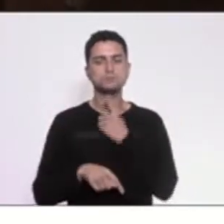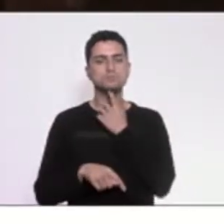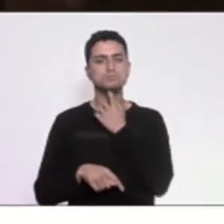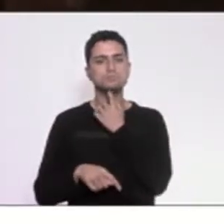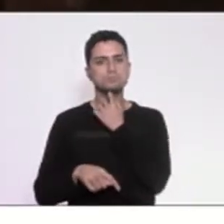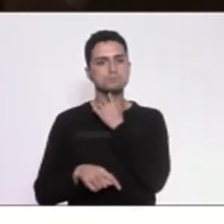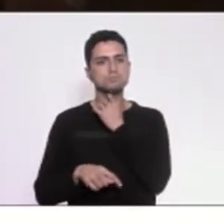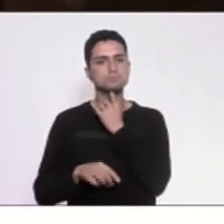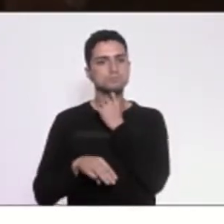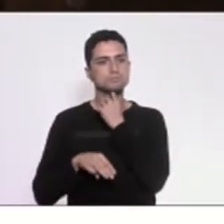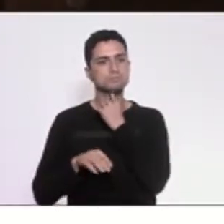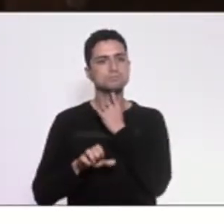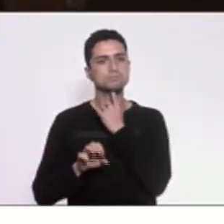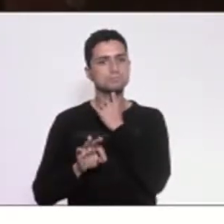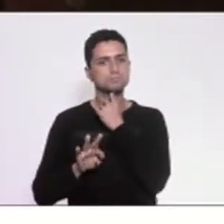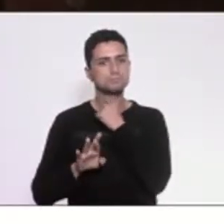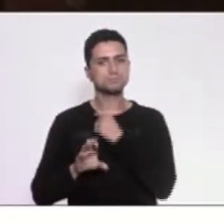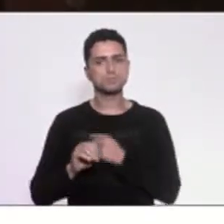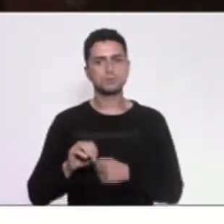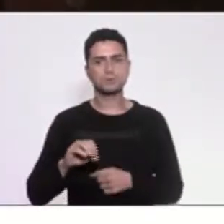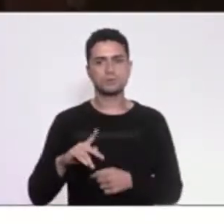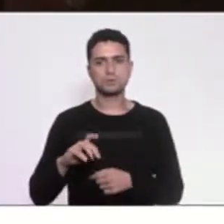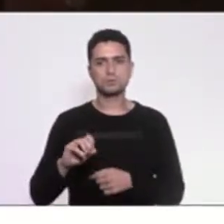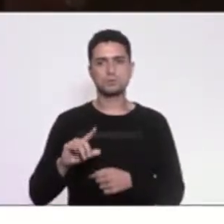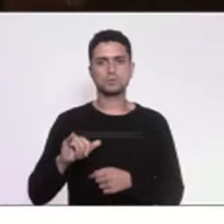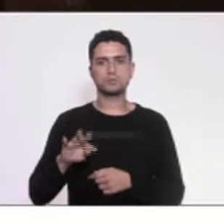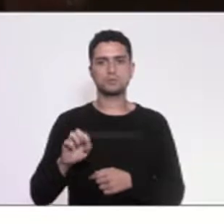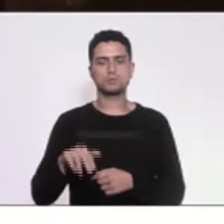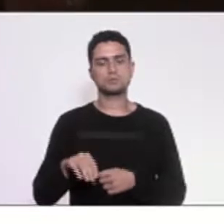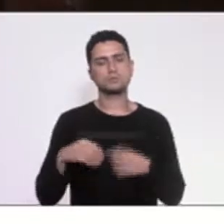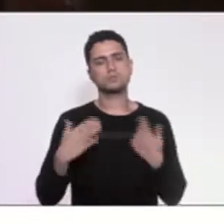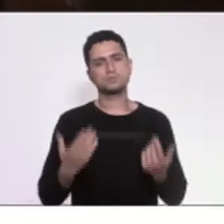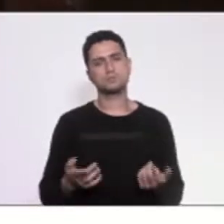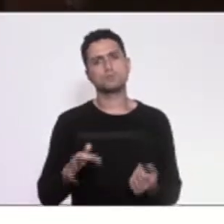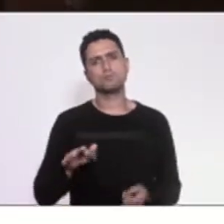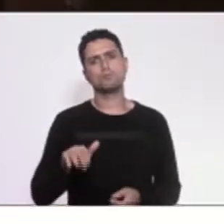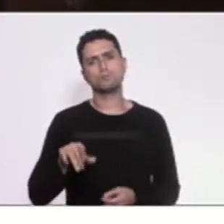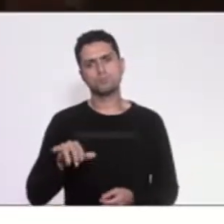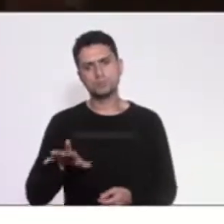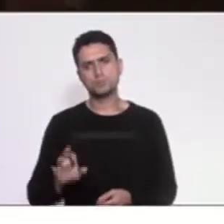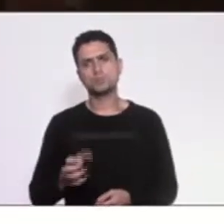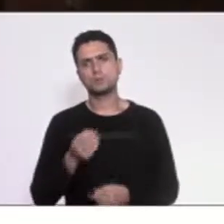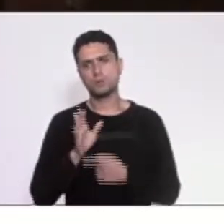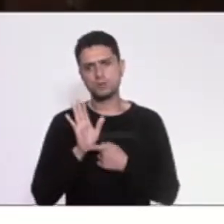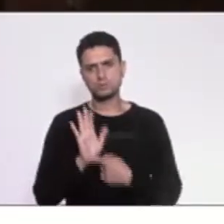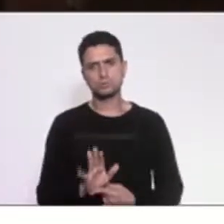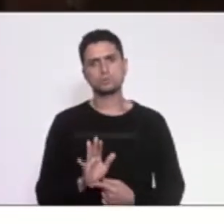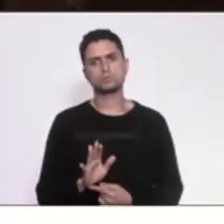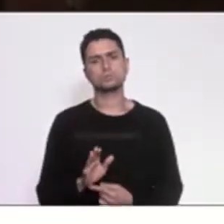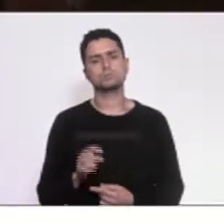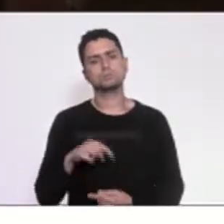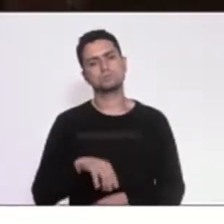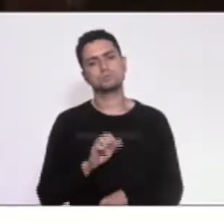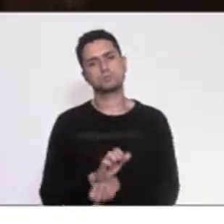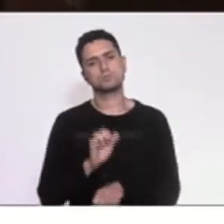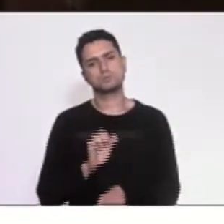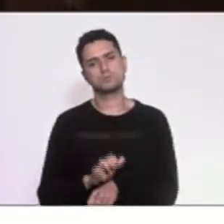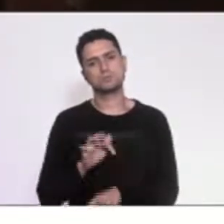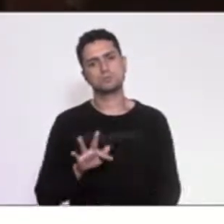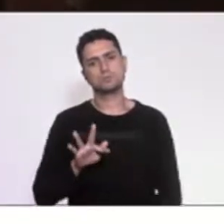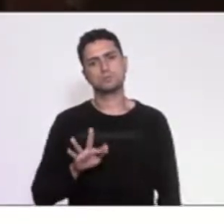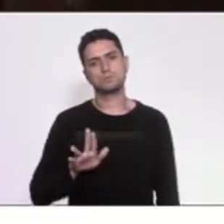Fundrem deu importantes contribuições ao Estado, estudos importantes foram efetuados pela Fundrem,